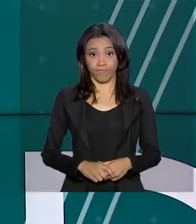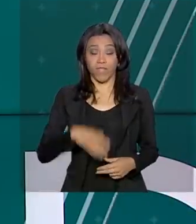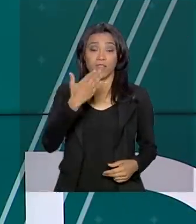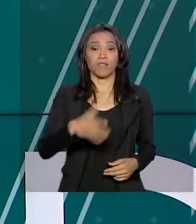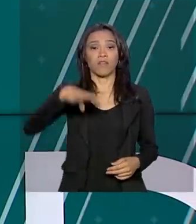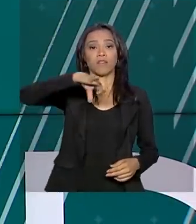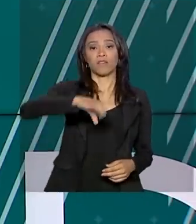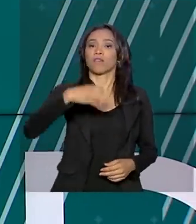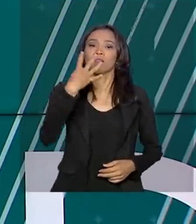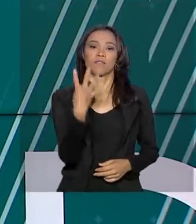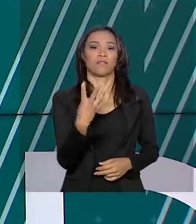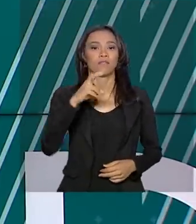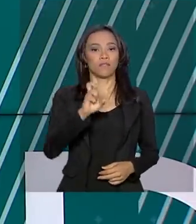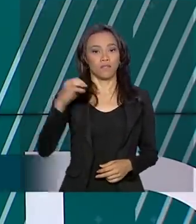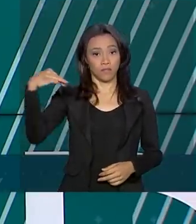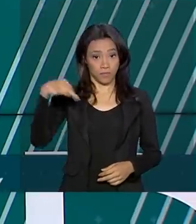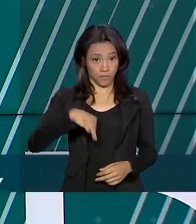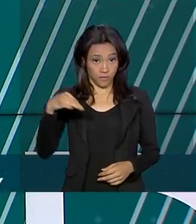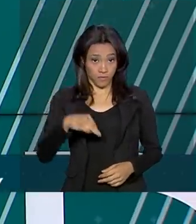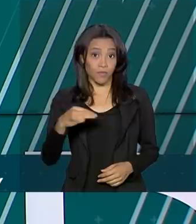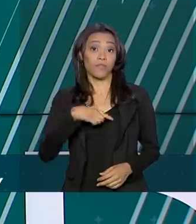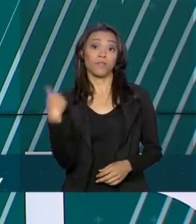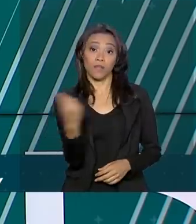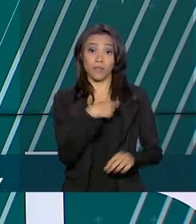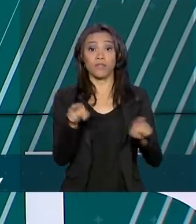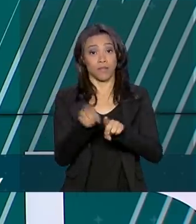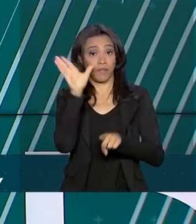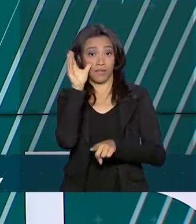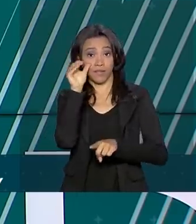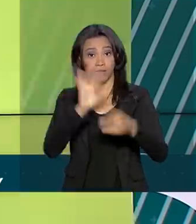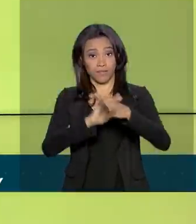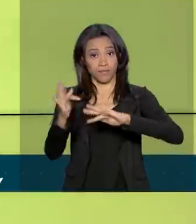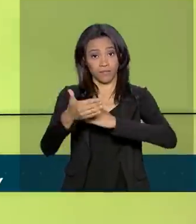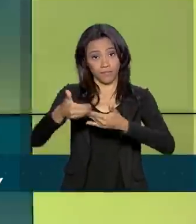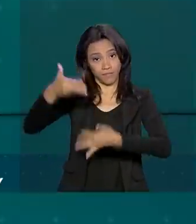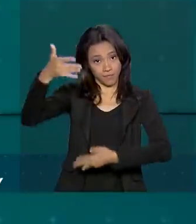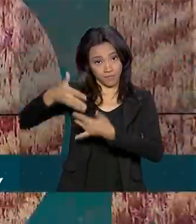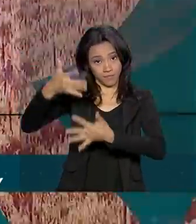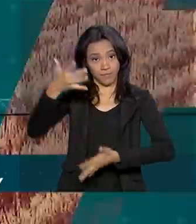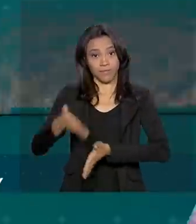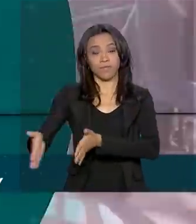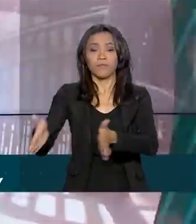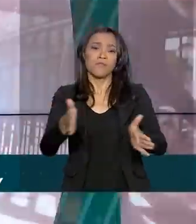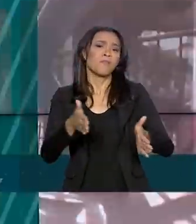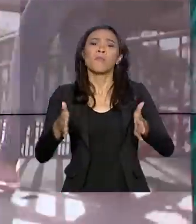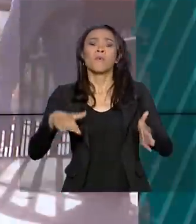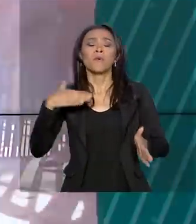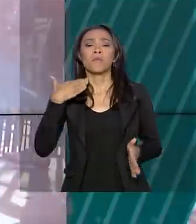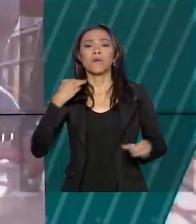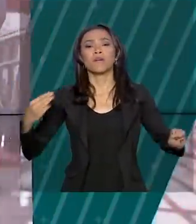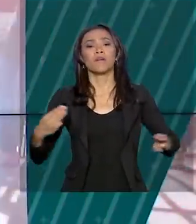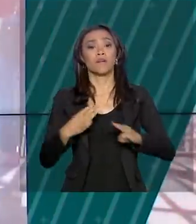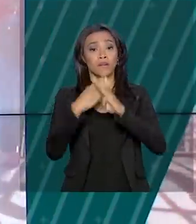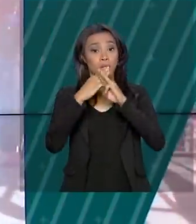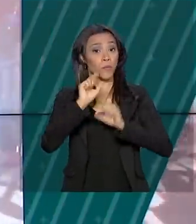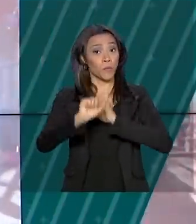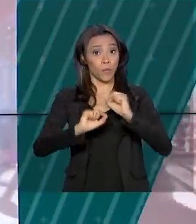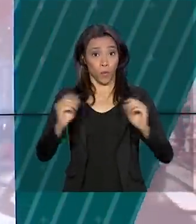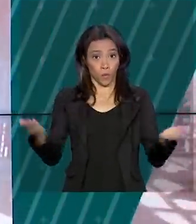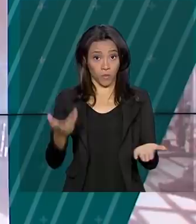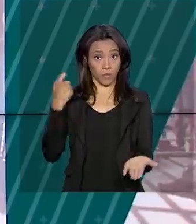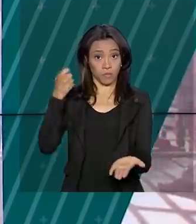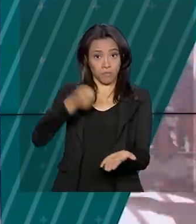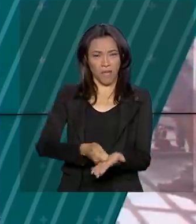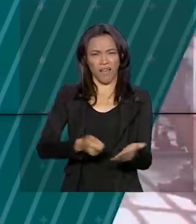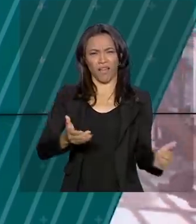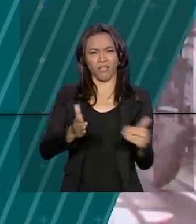São 9 horas e 45 minutos, estamos ao vivo também pelas redes sociais. A Caixa Econômica Federal paga hoje até